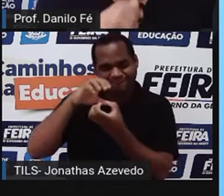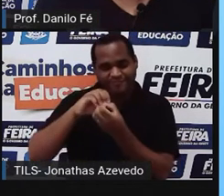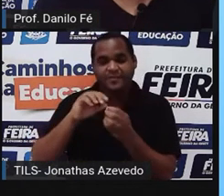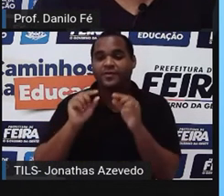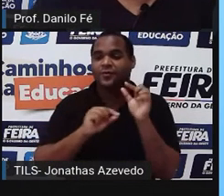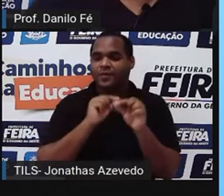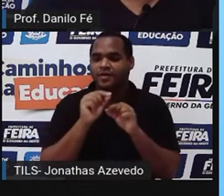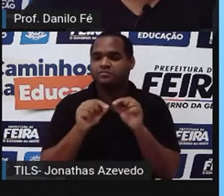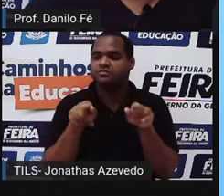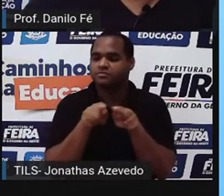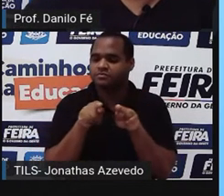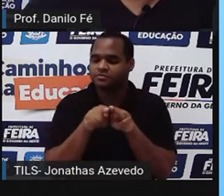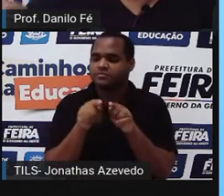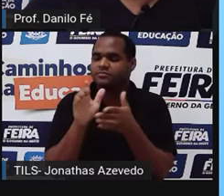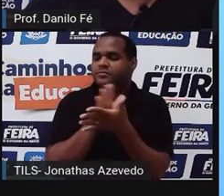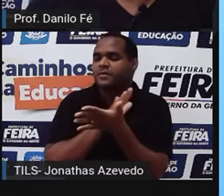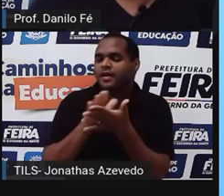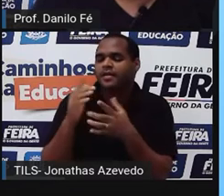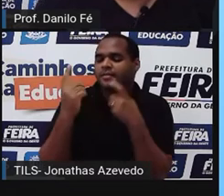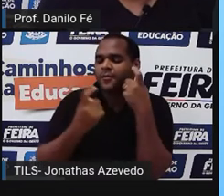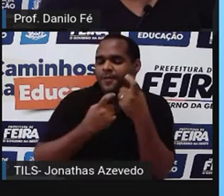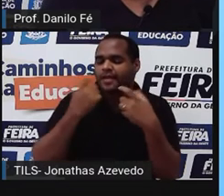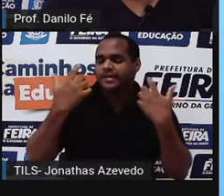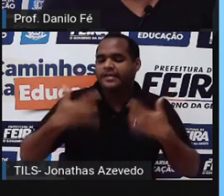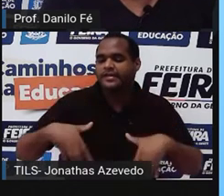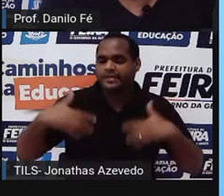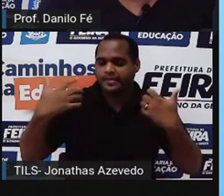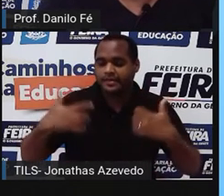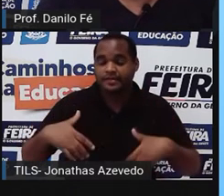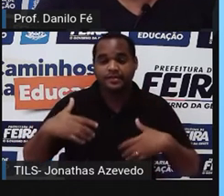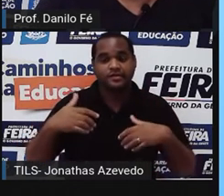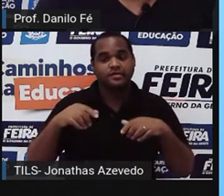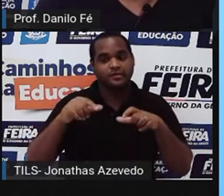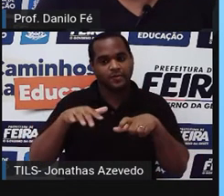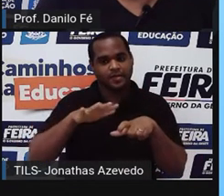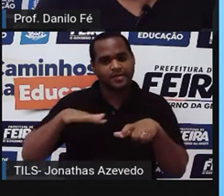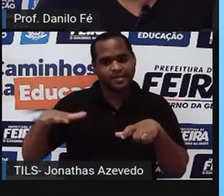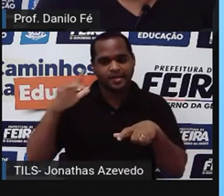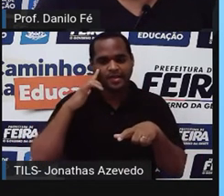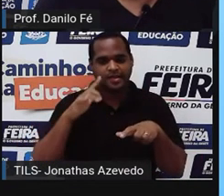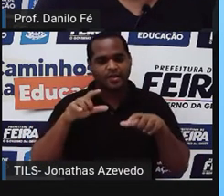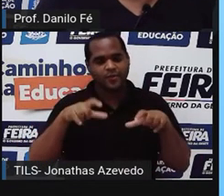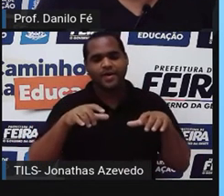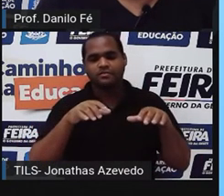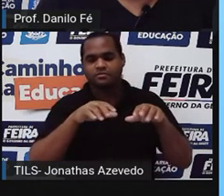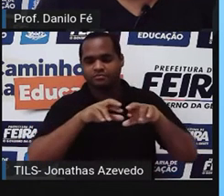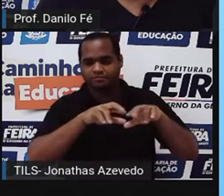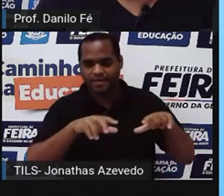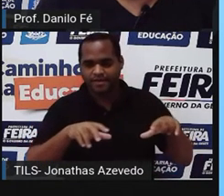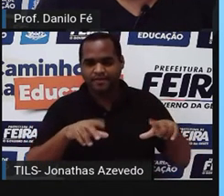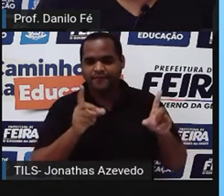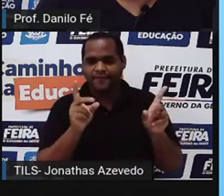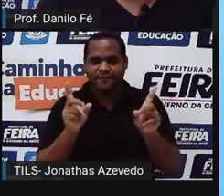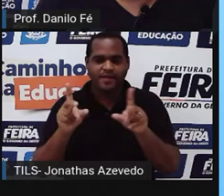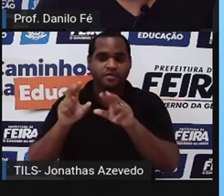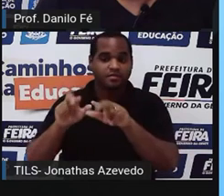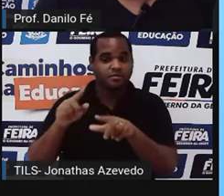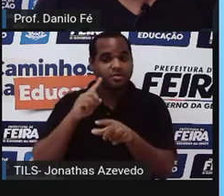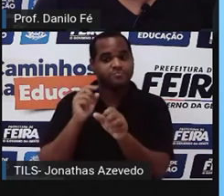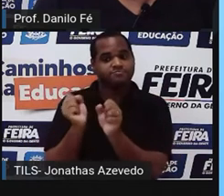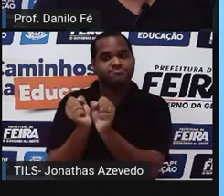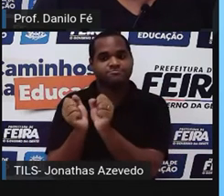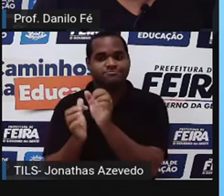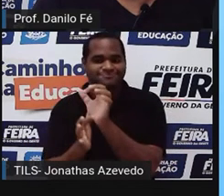que os ingleses estavam mais preocupados no estabelecimento de um mercado comercial do que com a manutenção da escravidão.